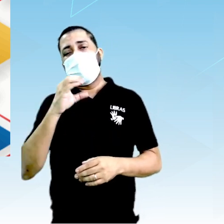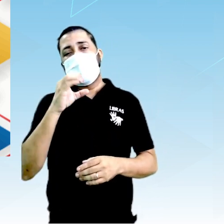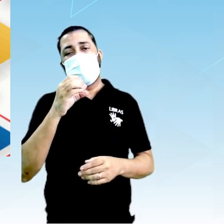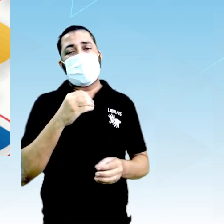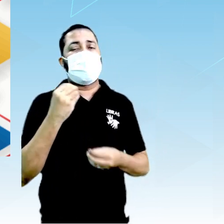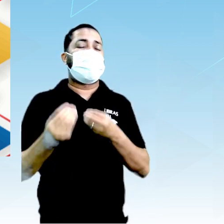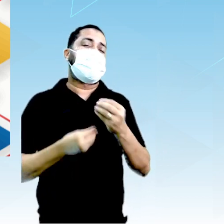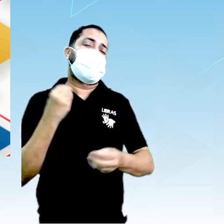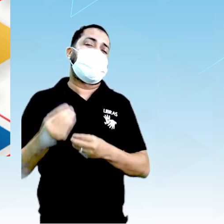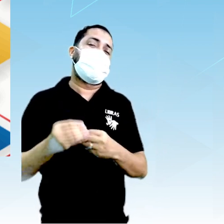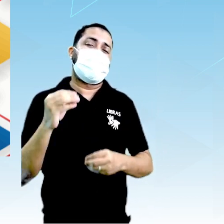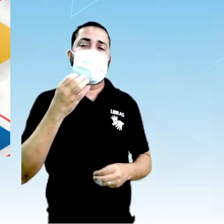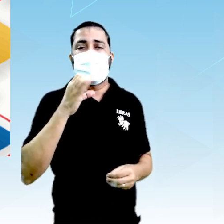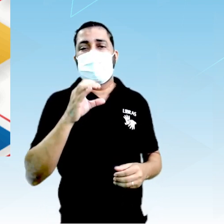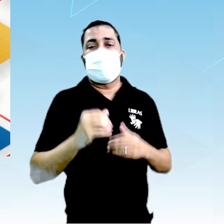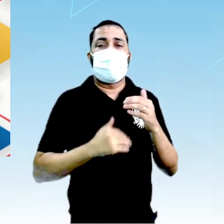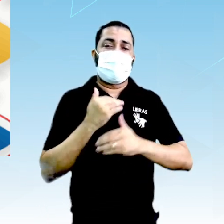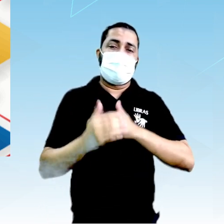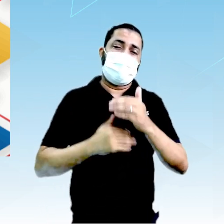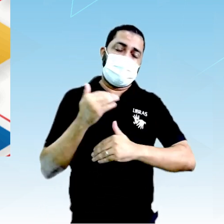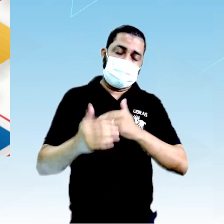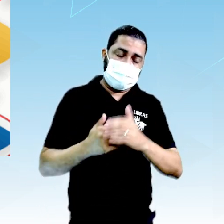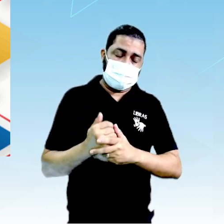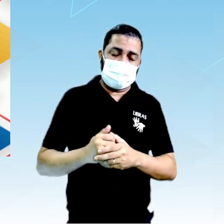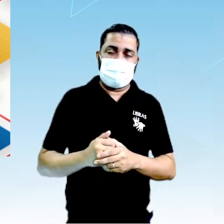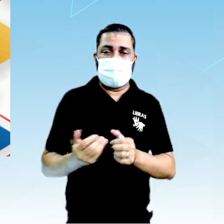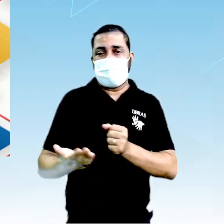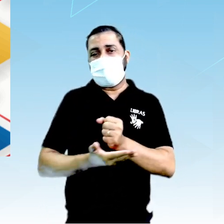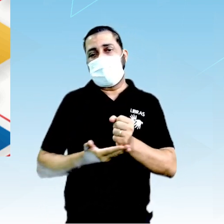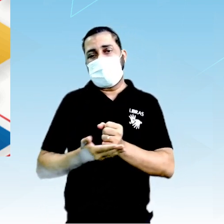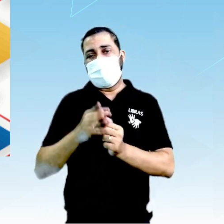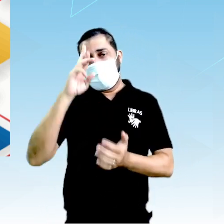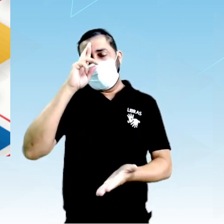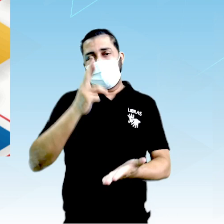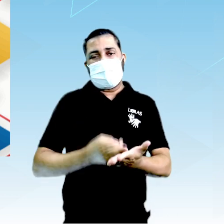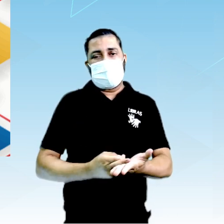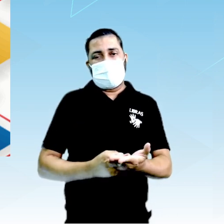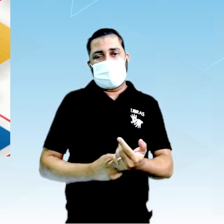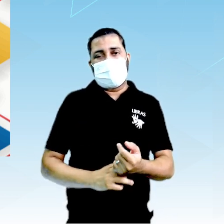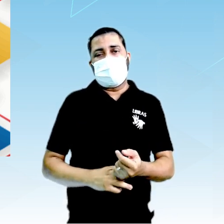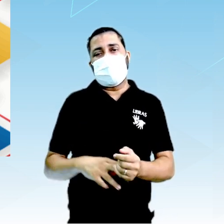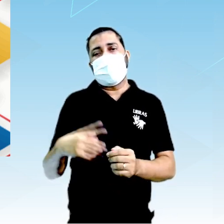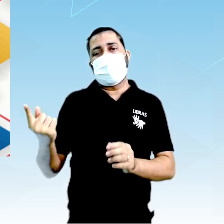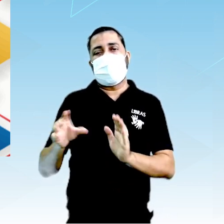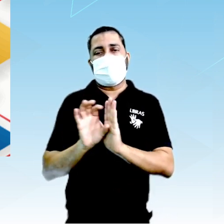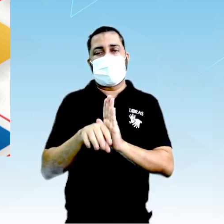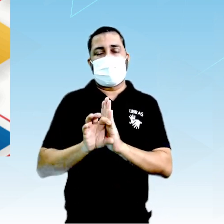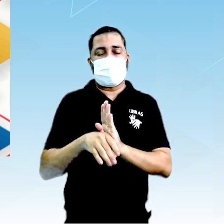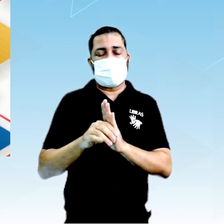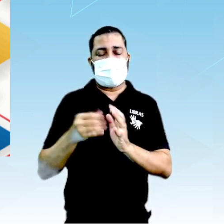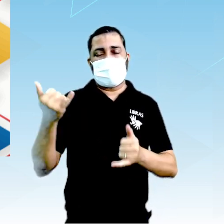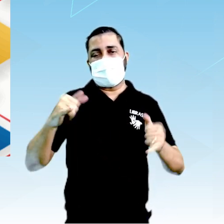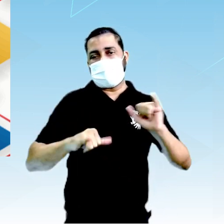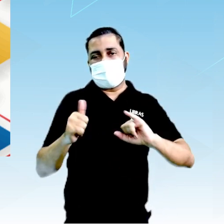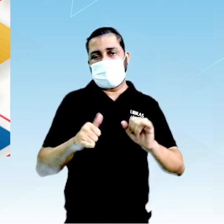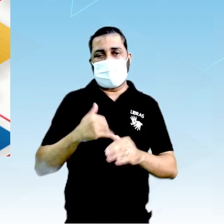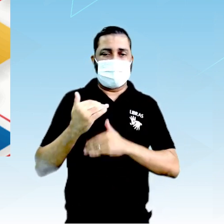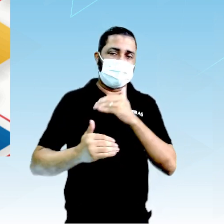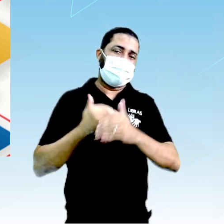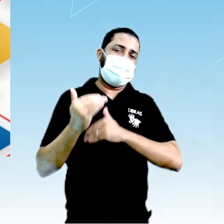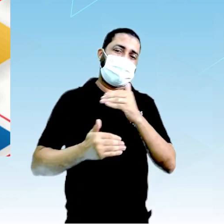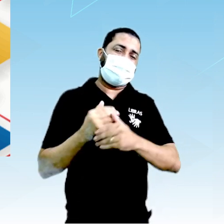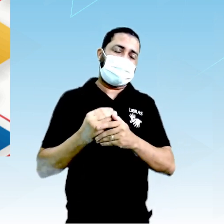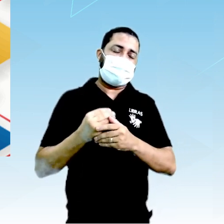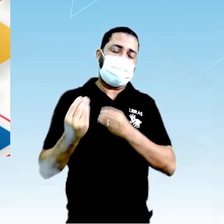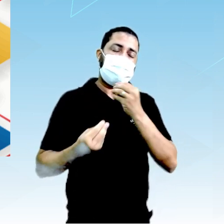como a ciência se desenvolve com base na razão. Isso é o conceito de química moderna, da química como a gente